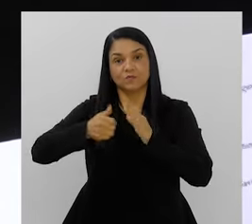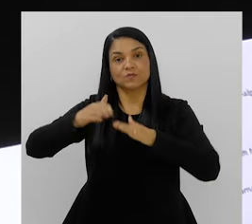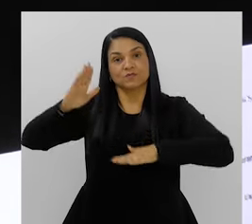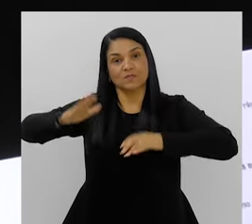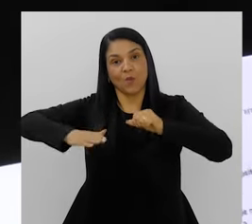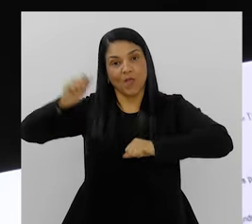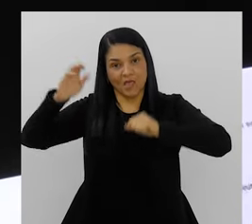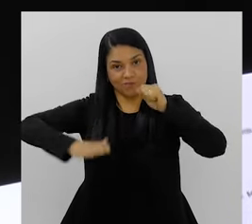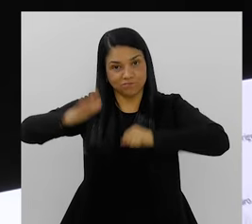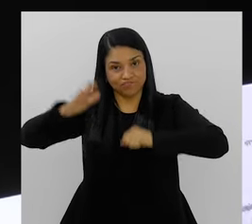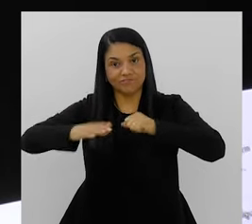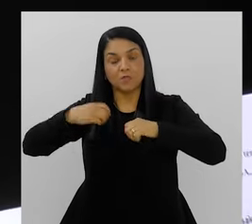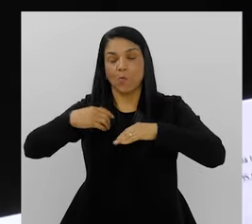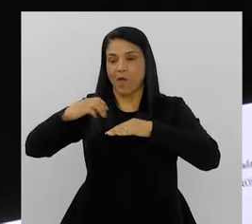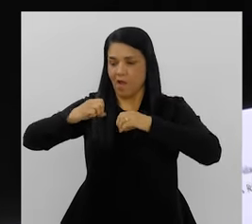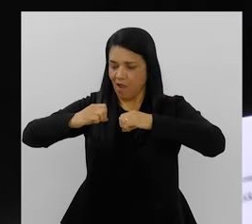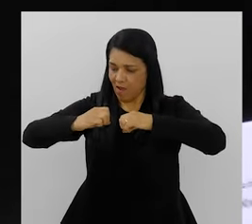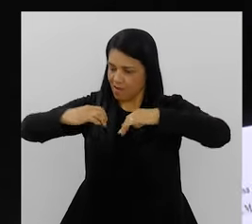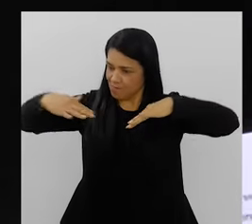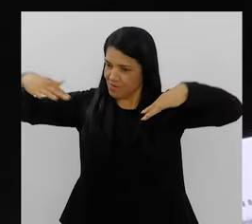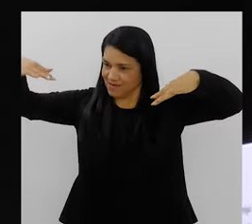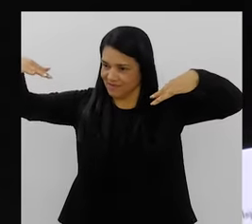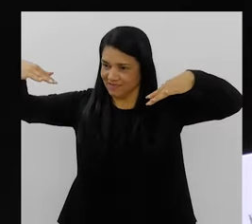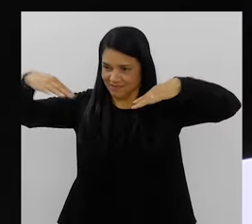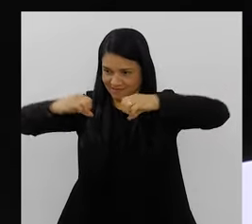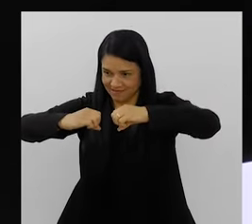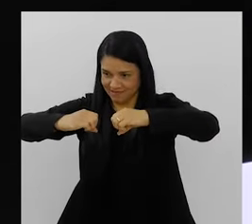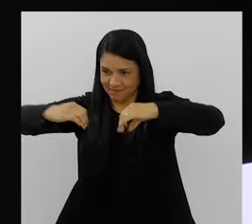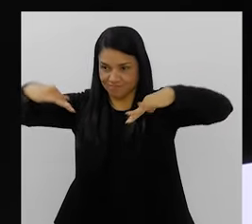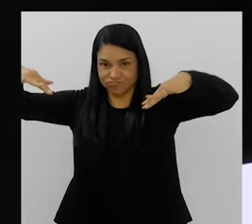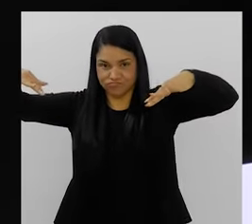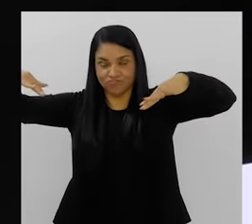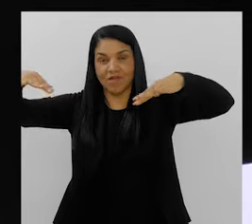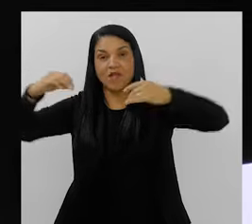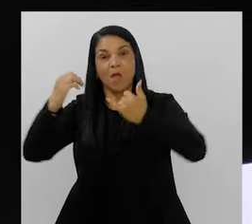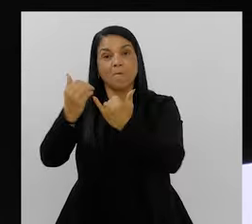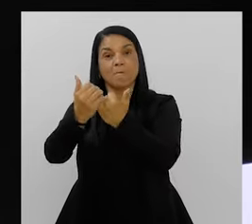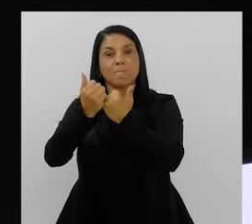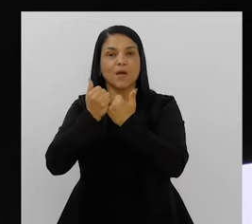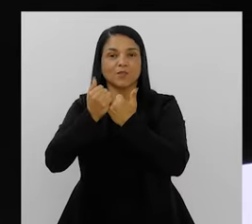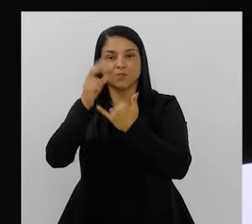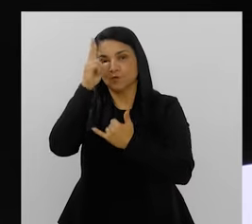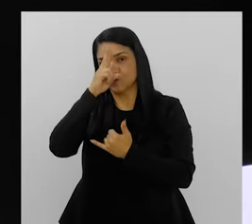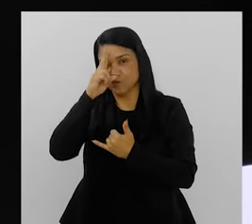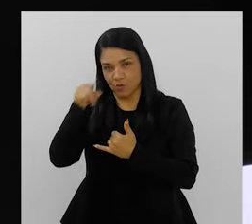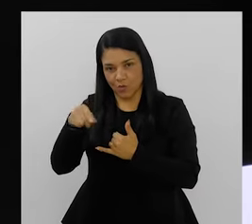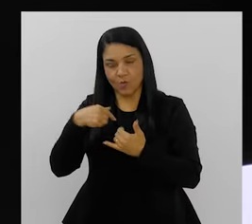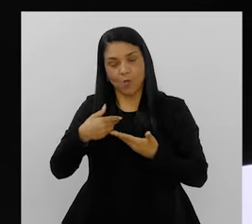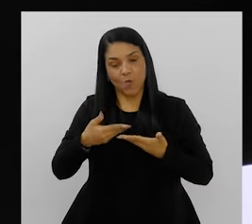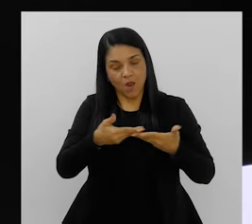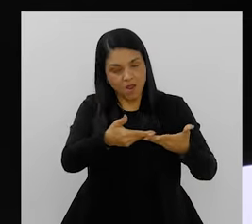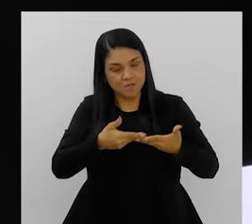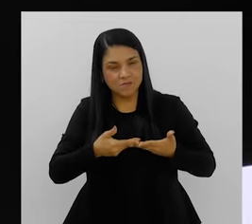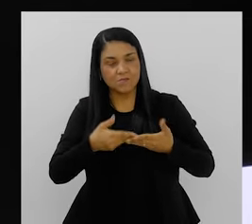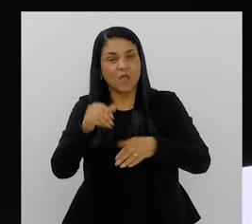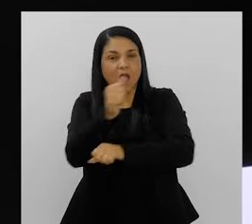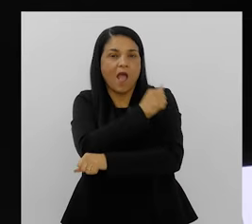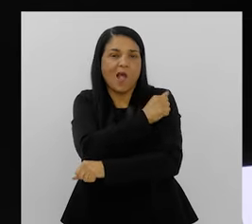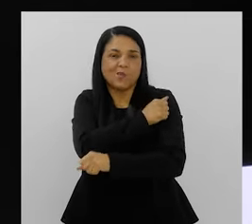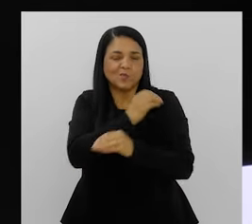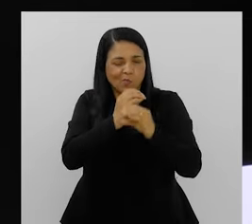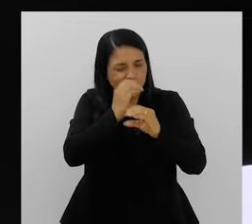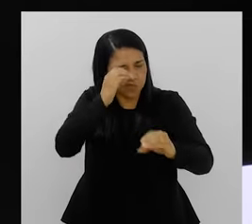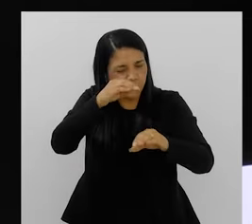arquibancada centenária. É, tombada pelo patrimônio. Em volta e meia, eu estou recebendo alunos de arquitetura,